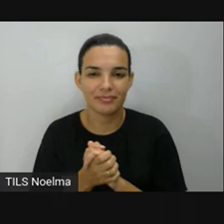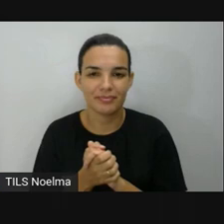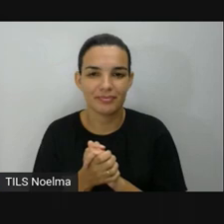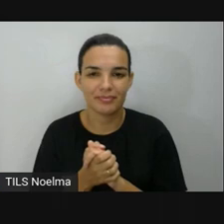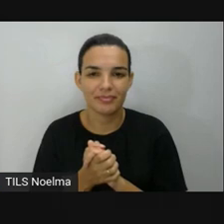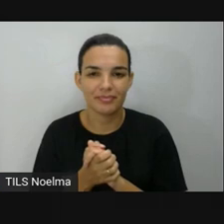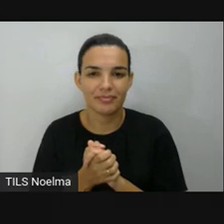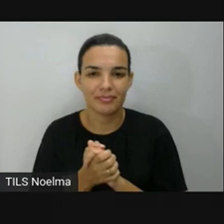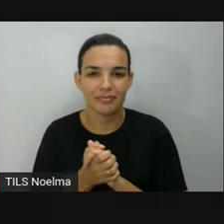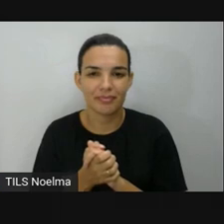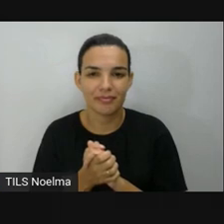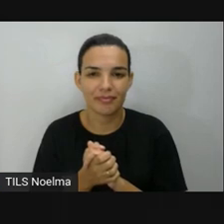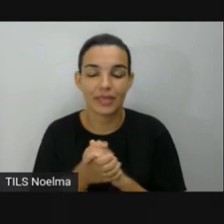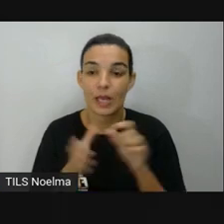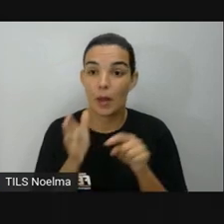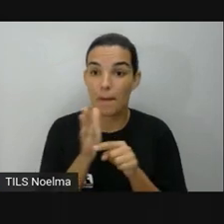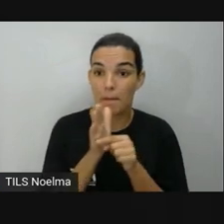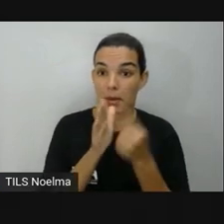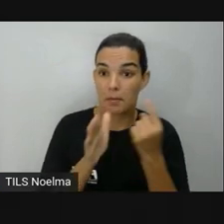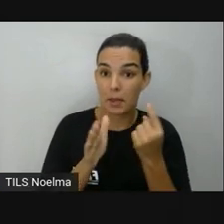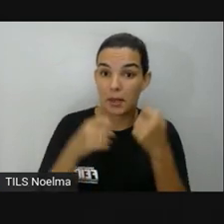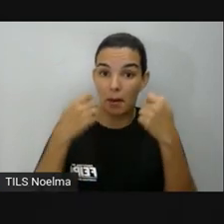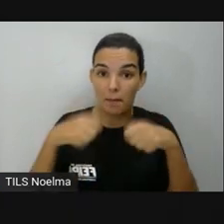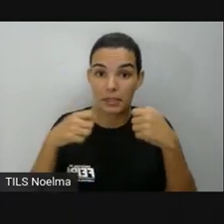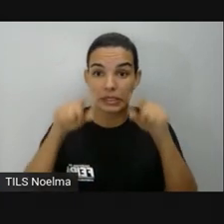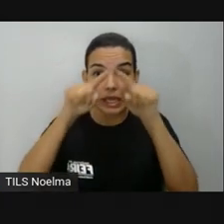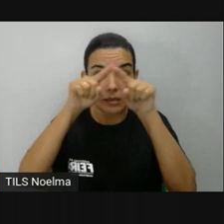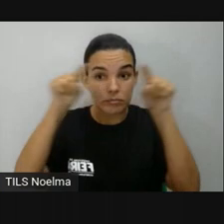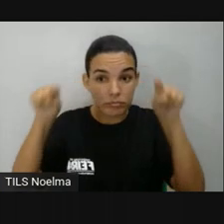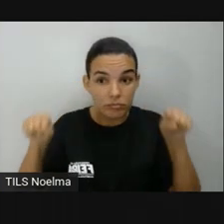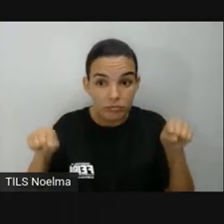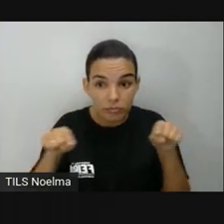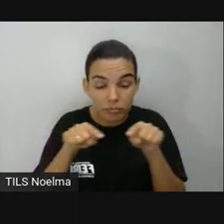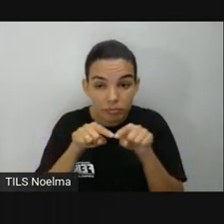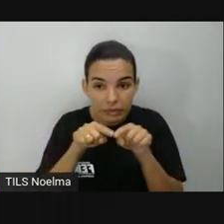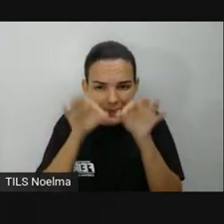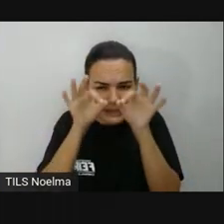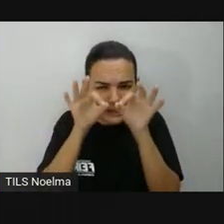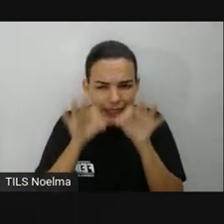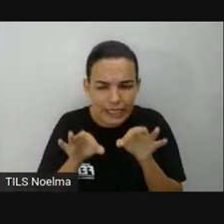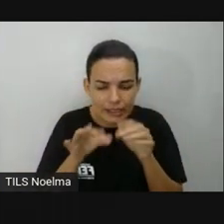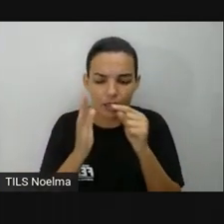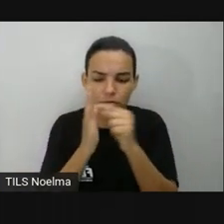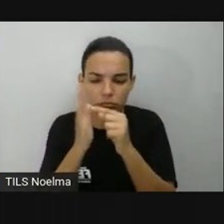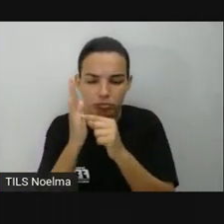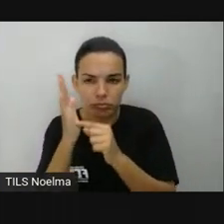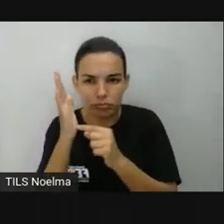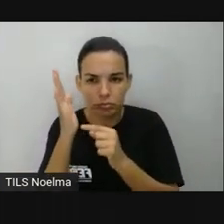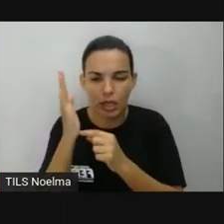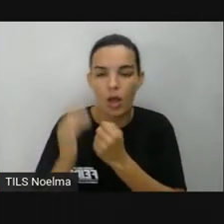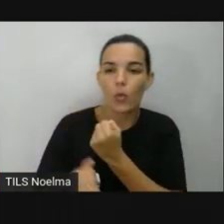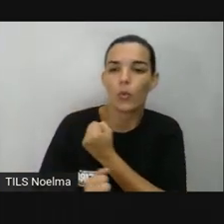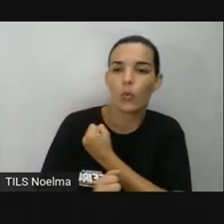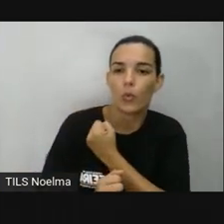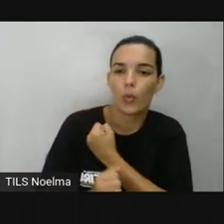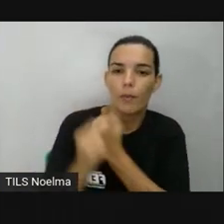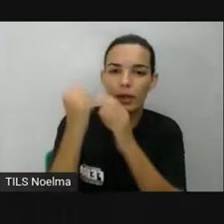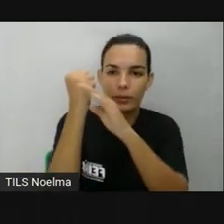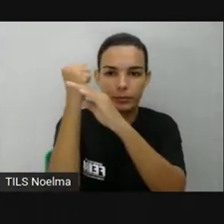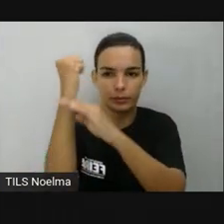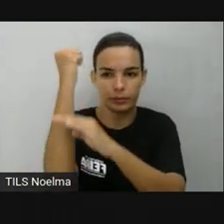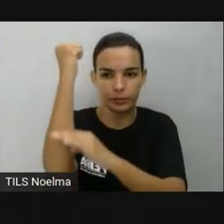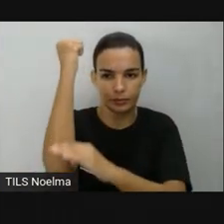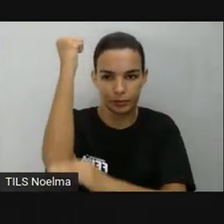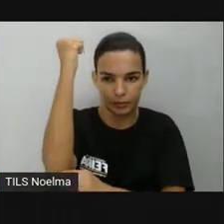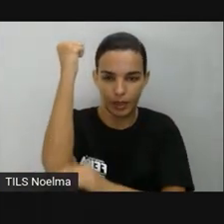Primeiro, precisamos desenhar a grade bem assim. Em cada quadrado, você coloca os números, como eu coloquei aqui.